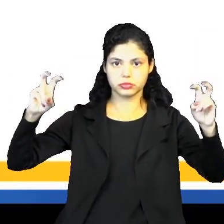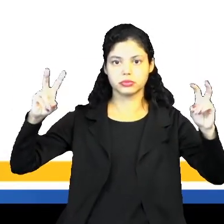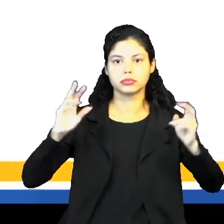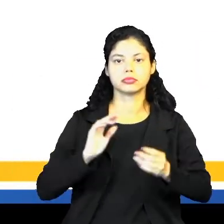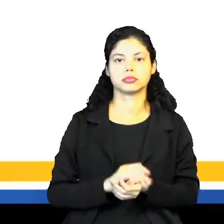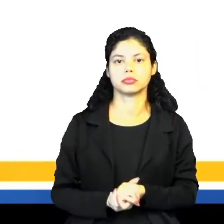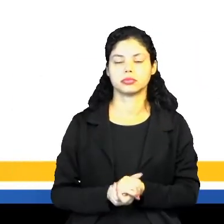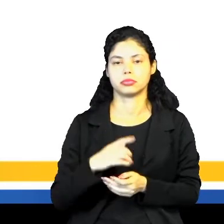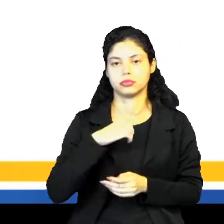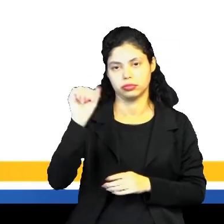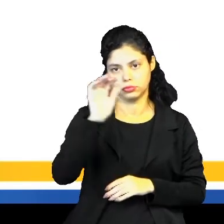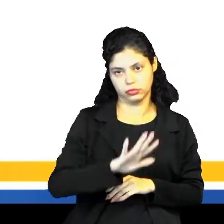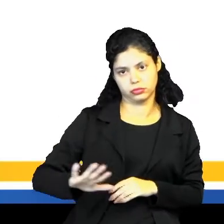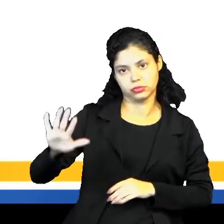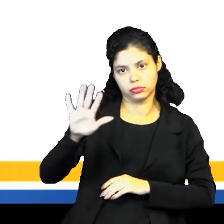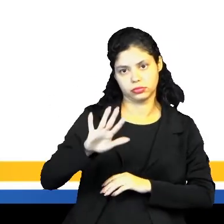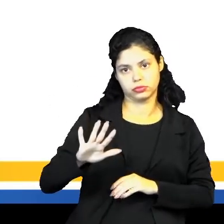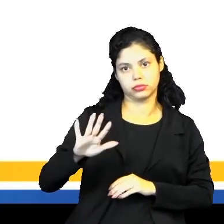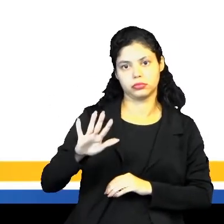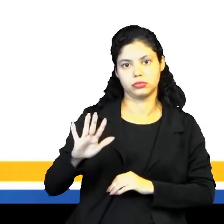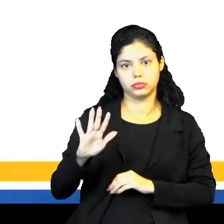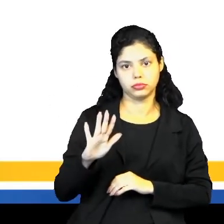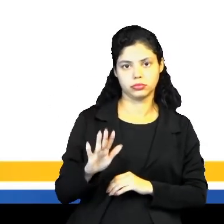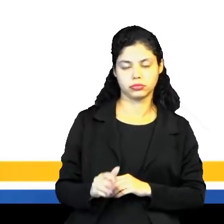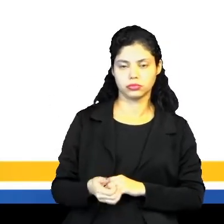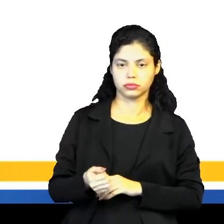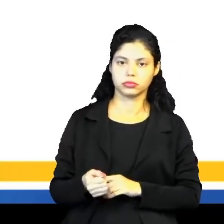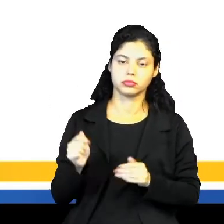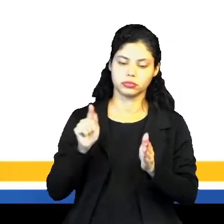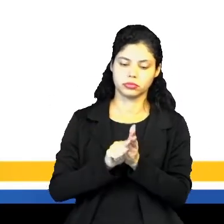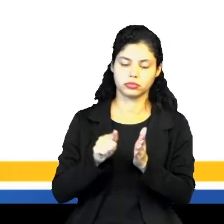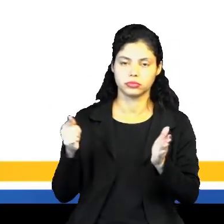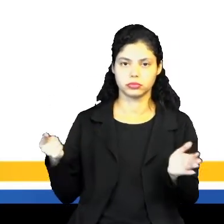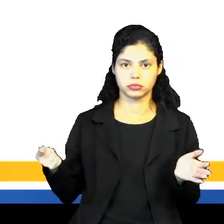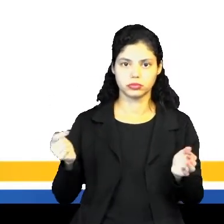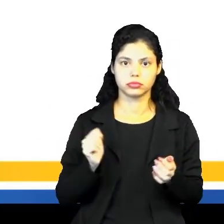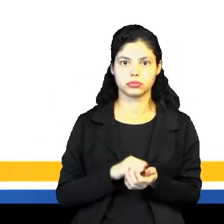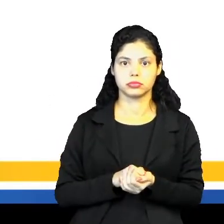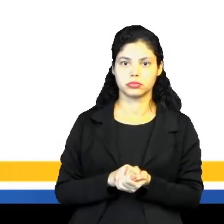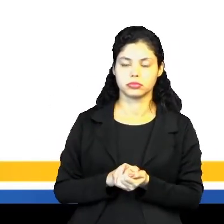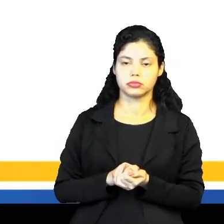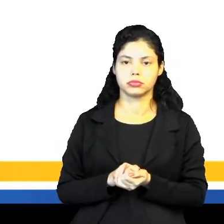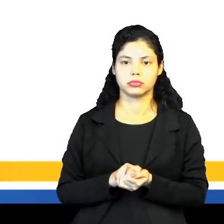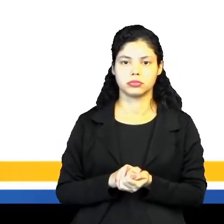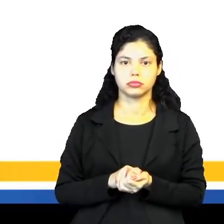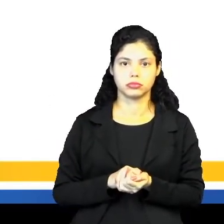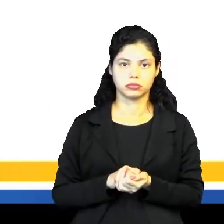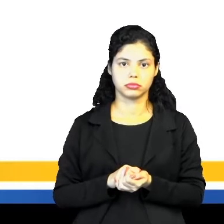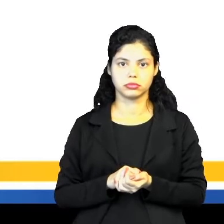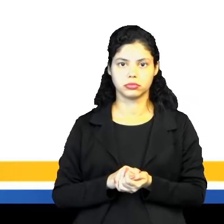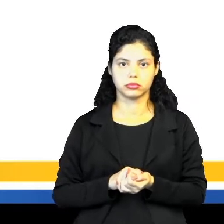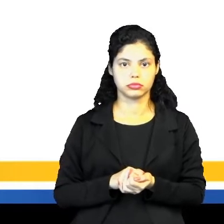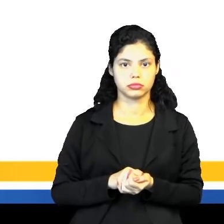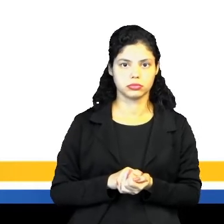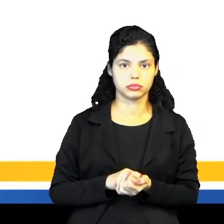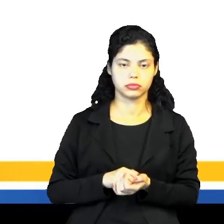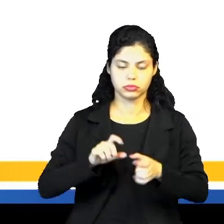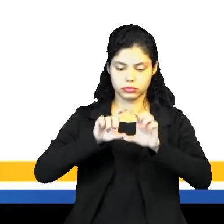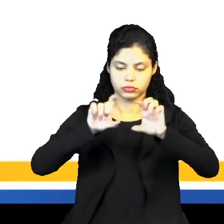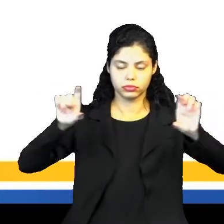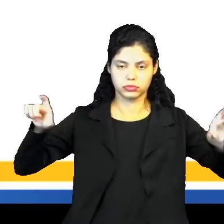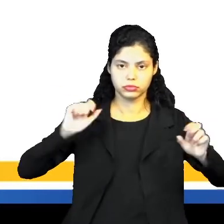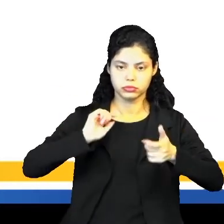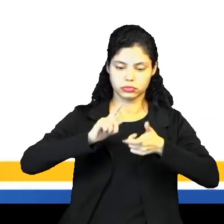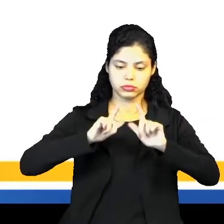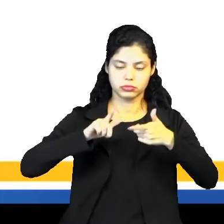geralmente nos periódicos, nos jornais, né? Ou até mesmo na internet. Esse título, ele está em tamanho, né,